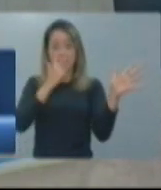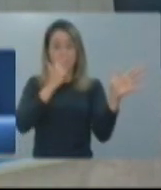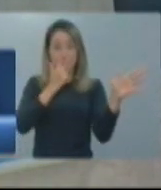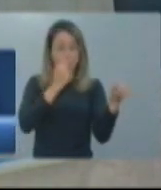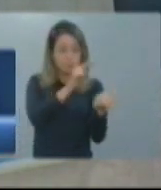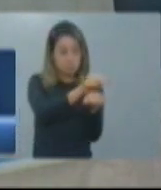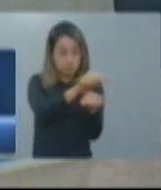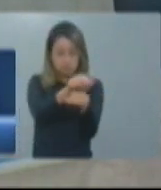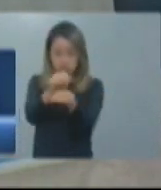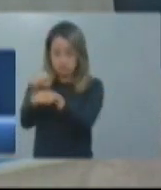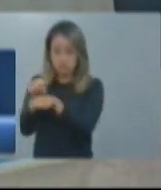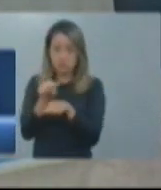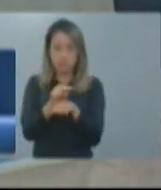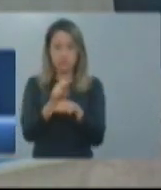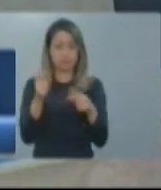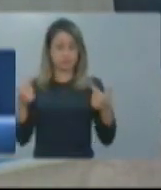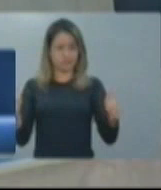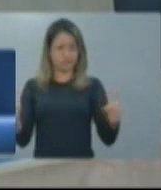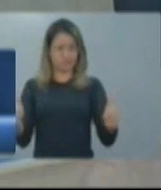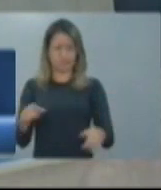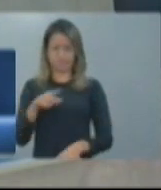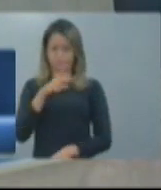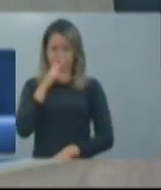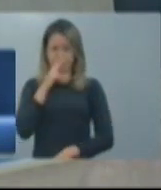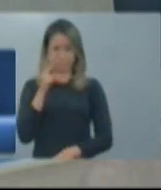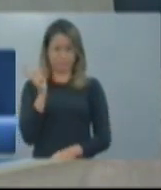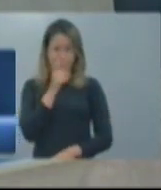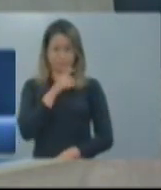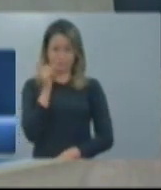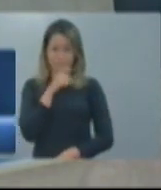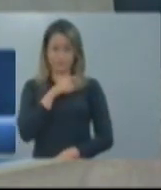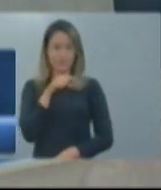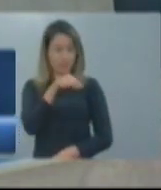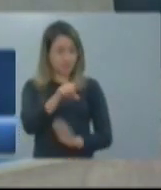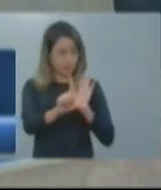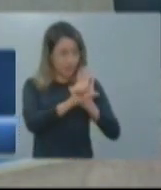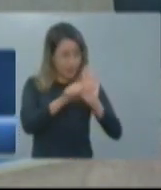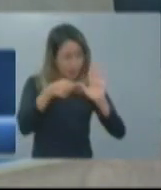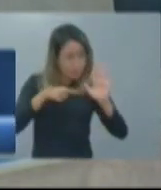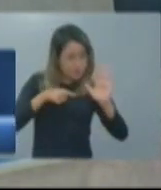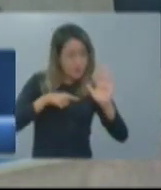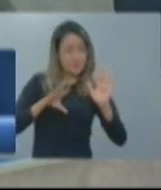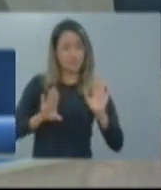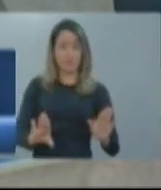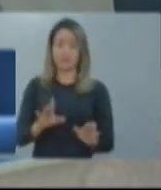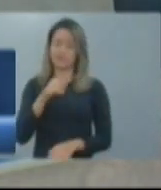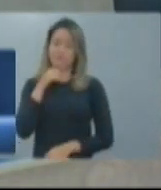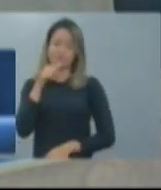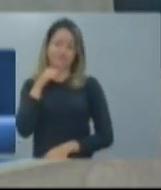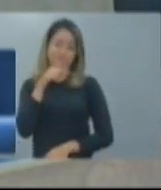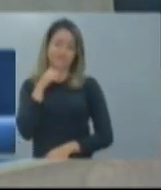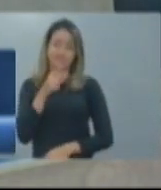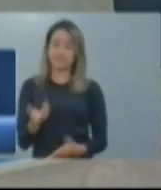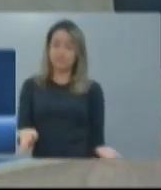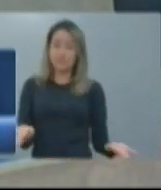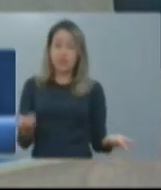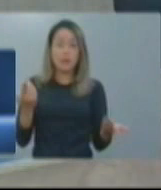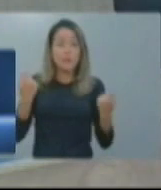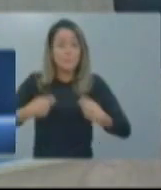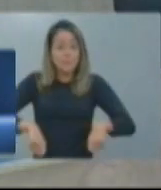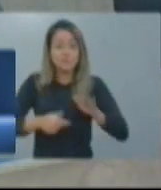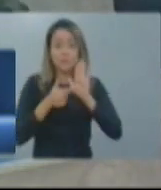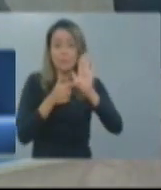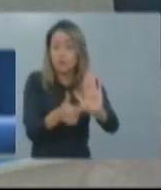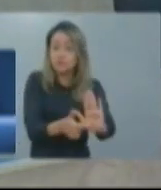uma mentira que existe a liberdade assistida, está lá na lei, mas não é cumprida. O que nós podemos fazer é mostrar a realidade da criança brasileira,